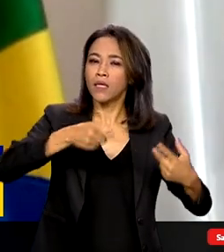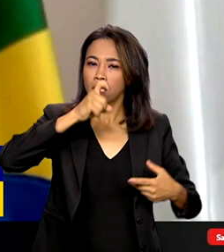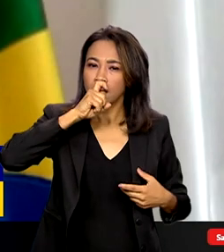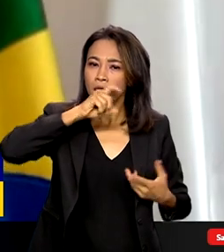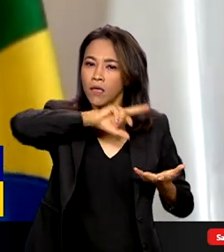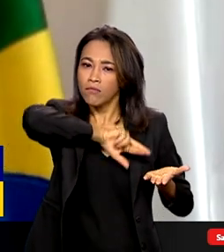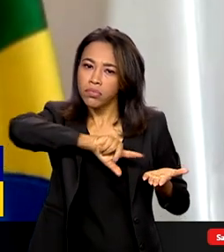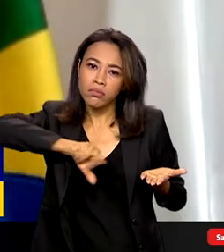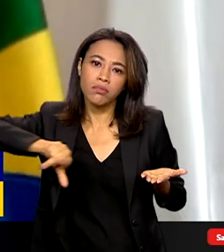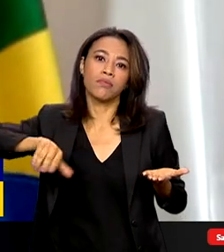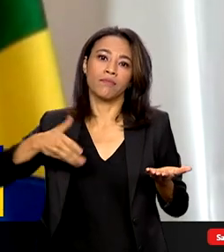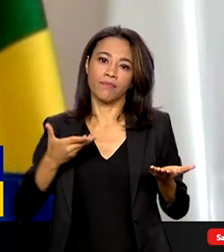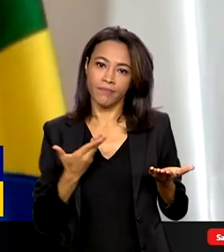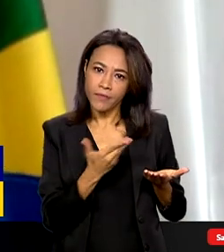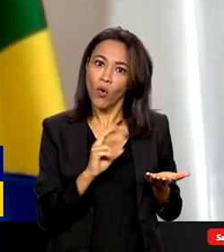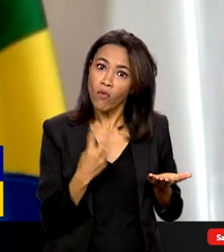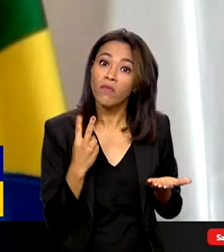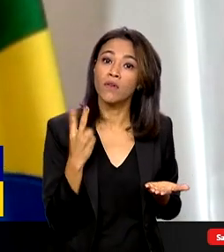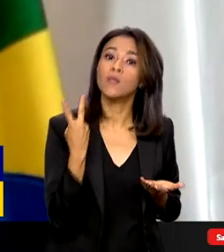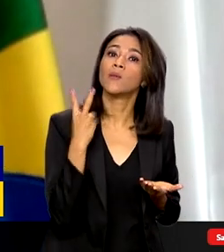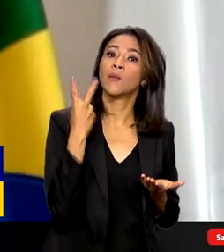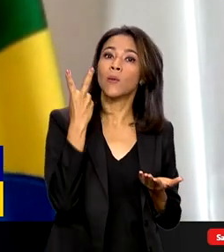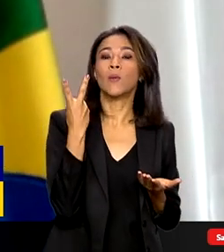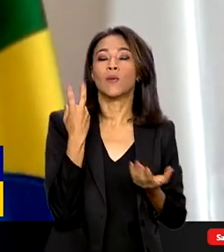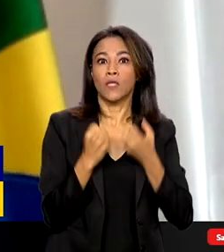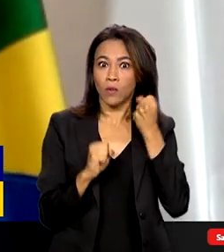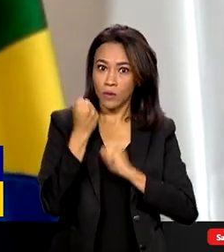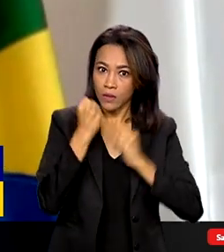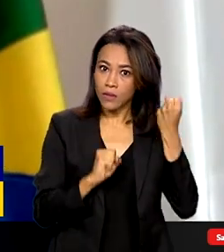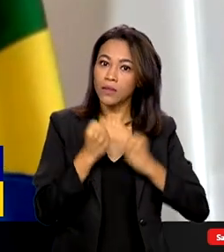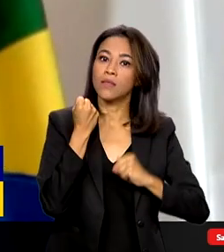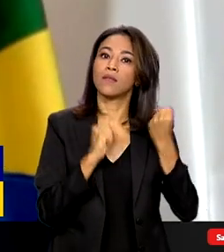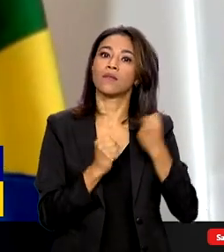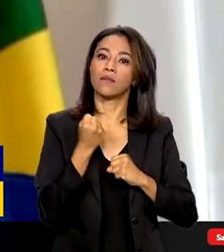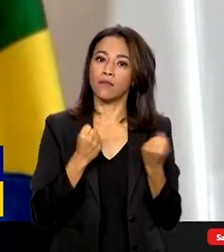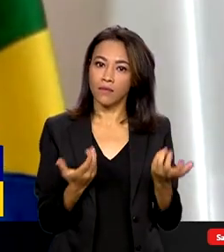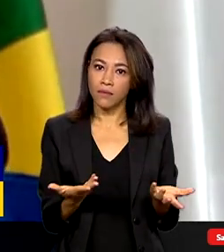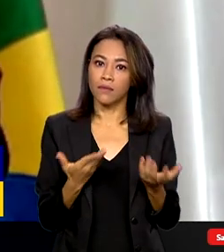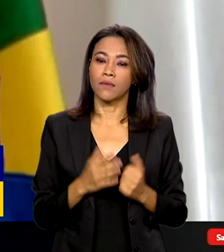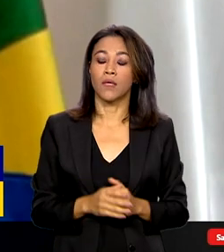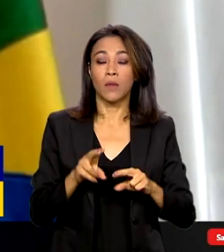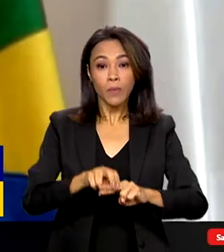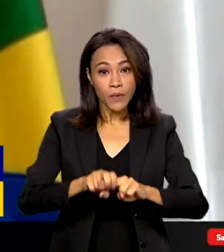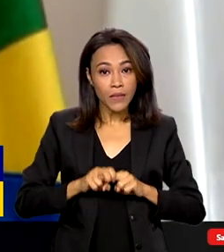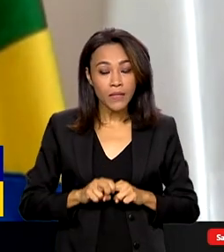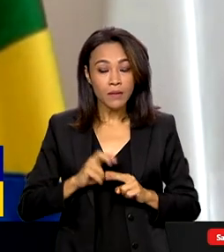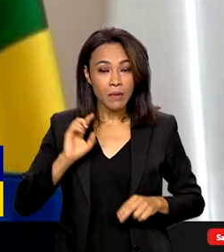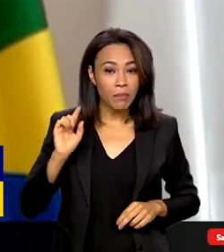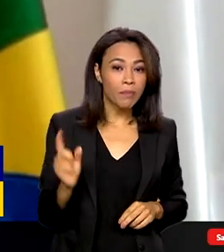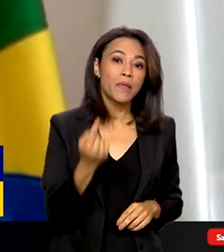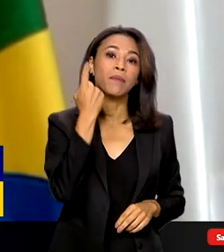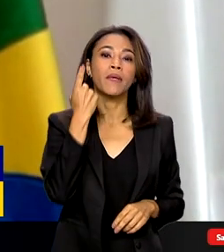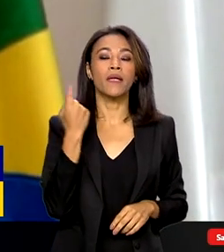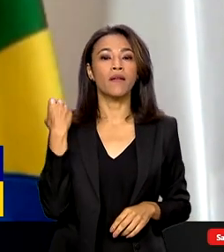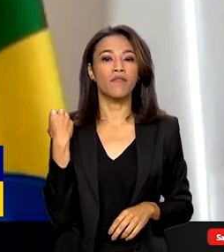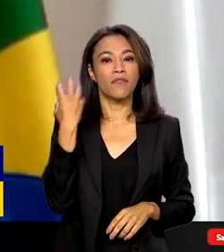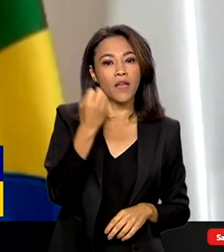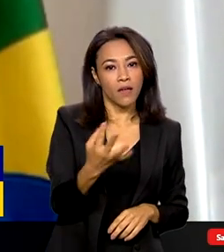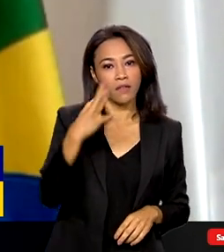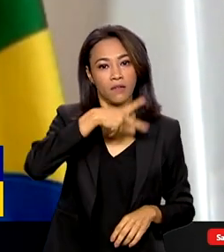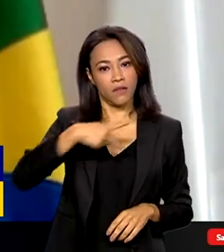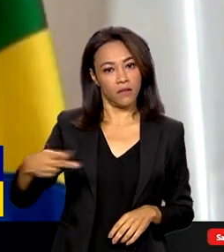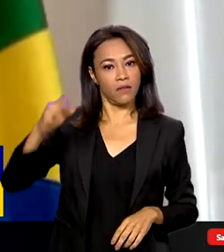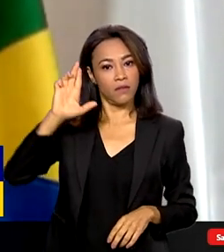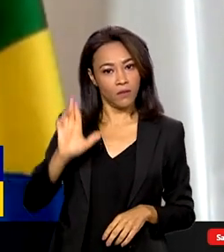agregado, com produto industrial que agrega valor. Por isso, a primeira viagem do presidente Lula